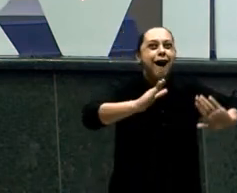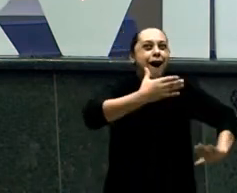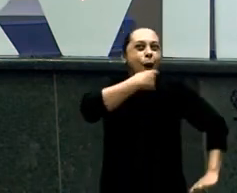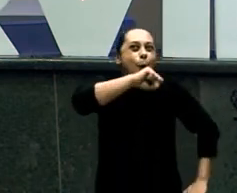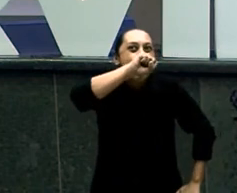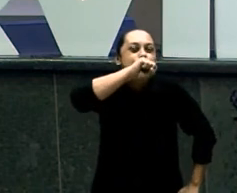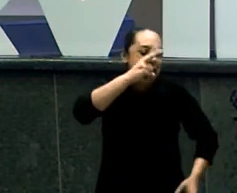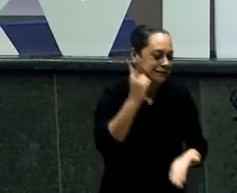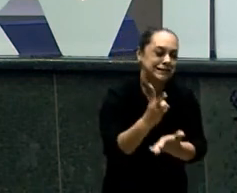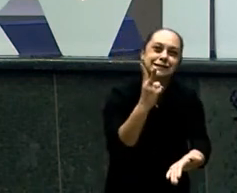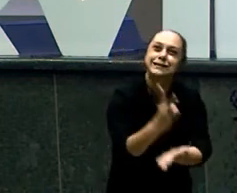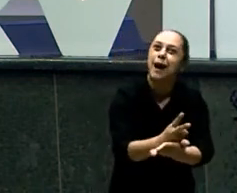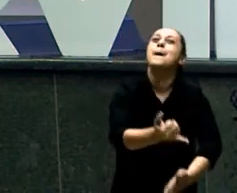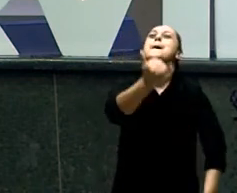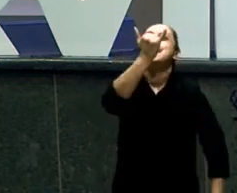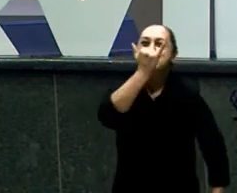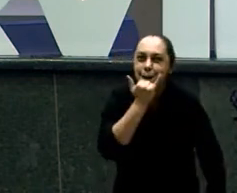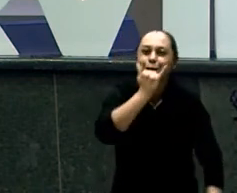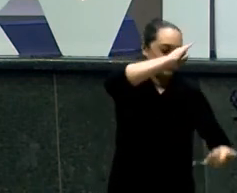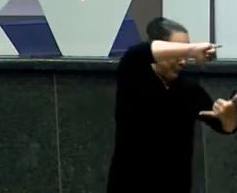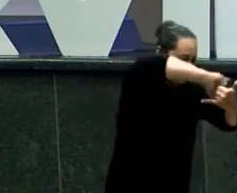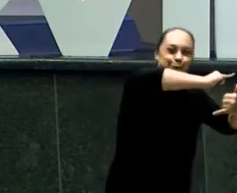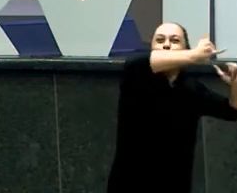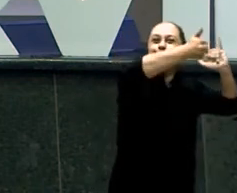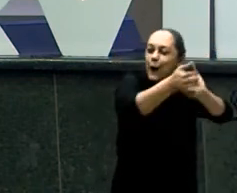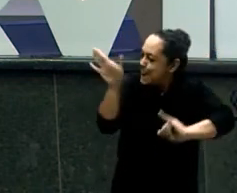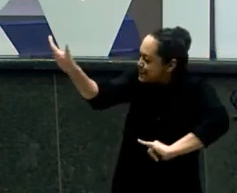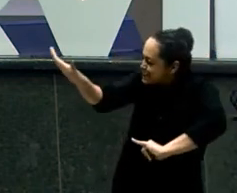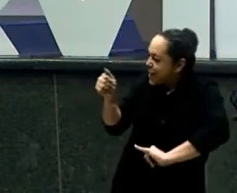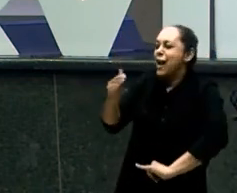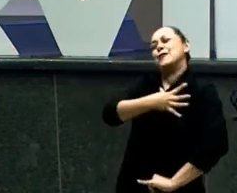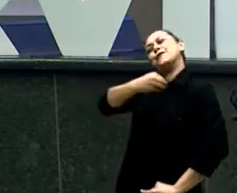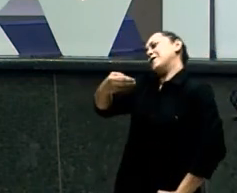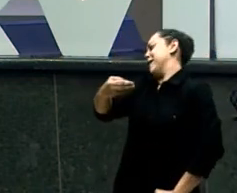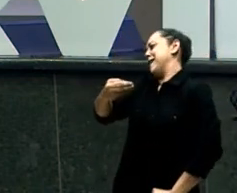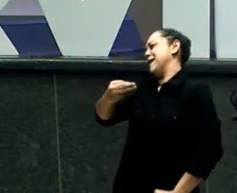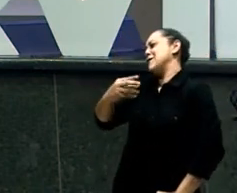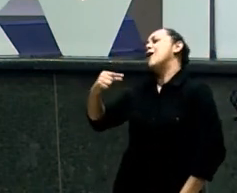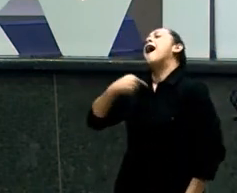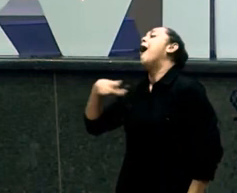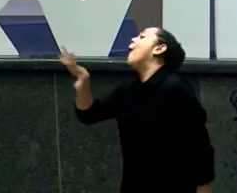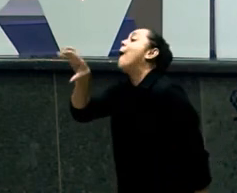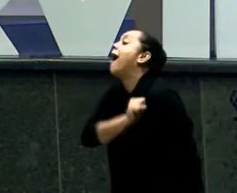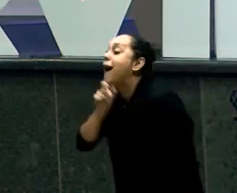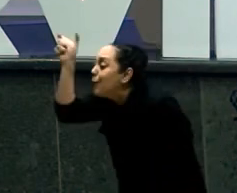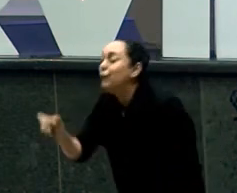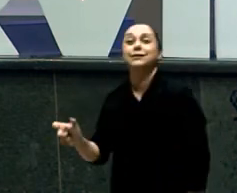você Se você saiu Volte E se você está Pensando em sair Por causa dos elogios